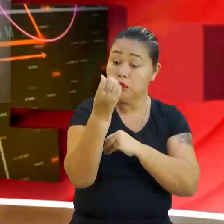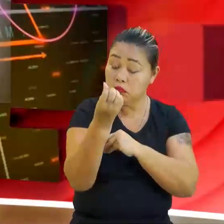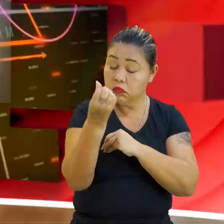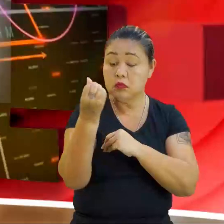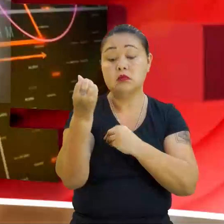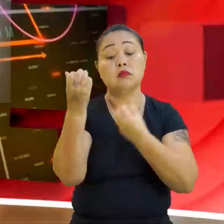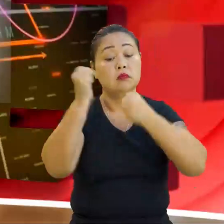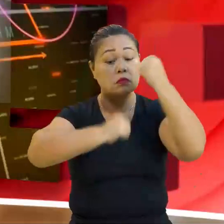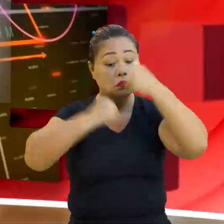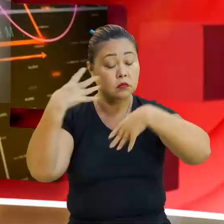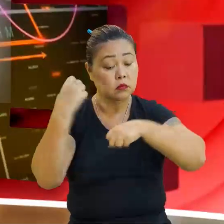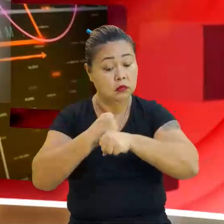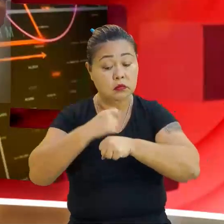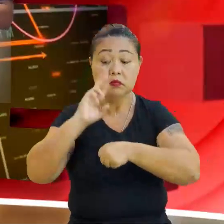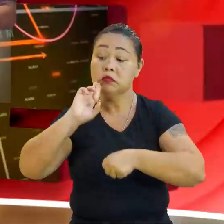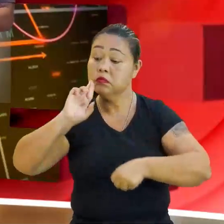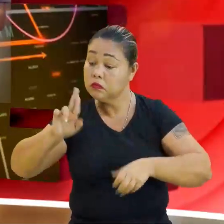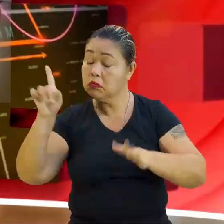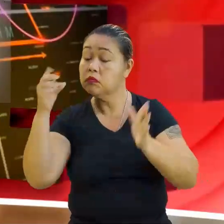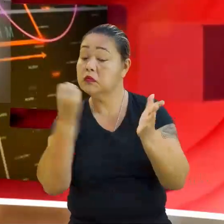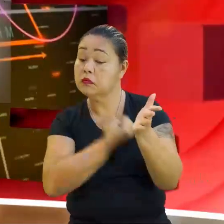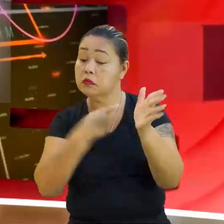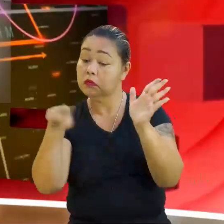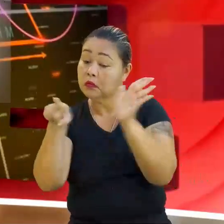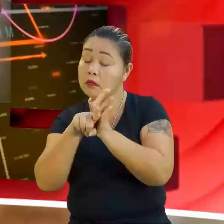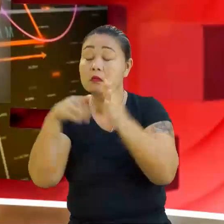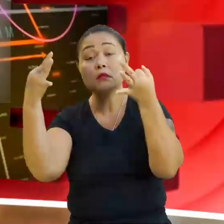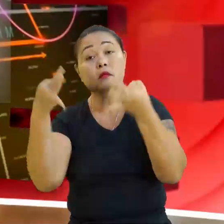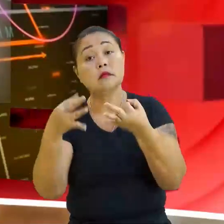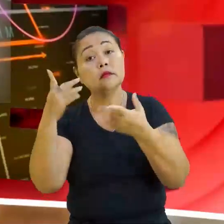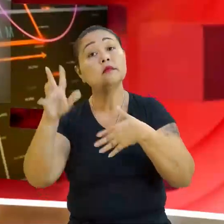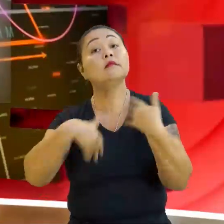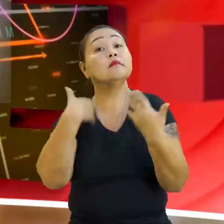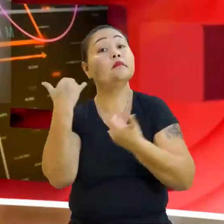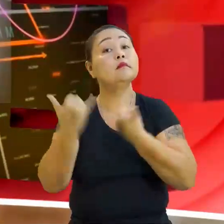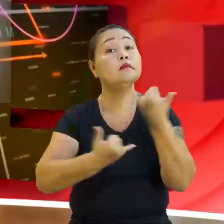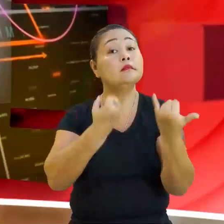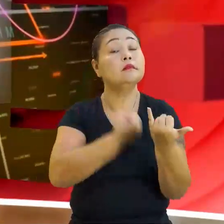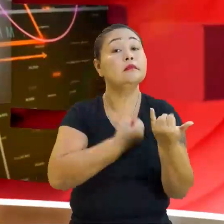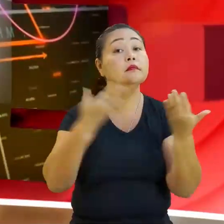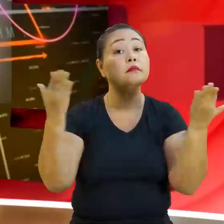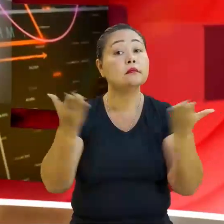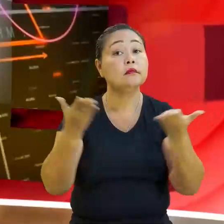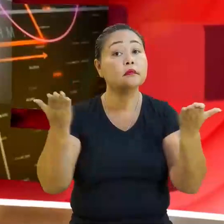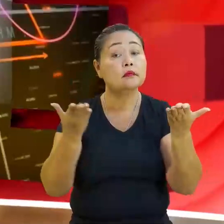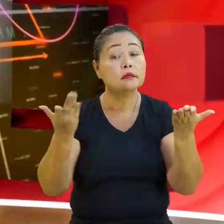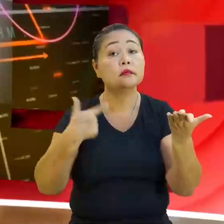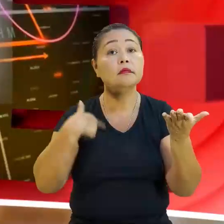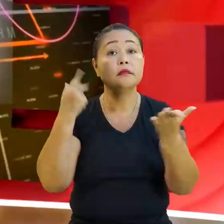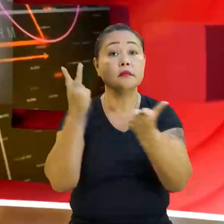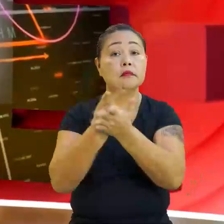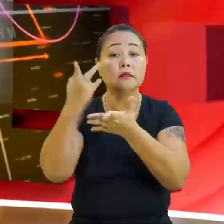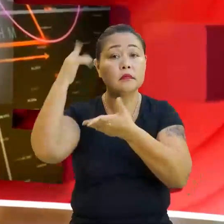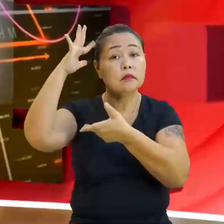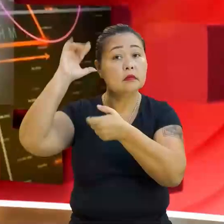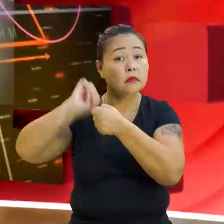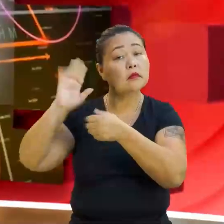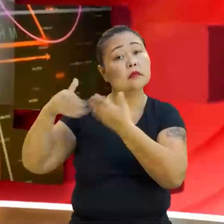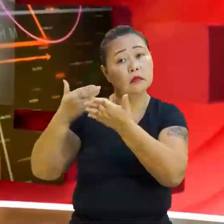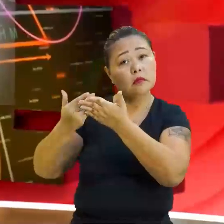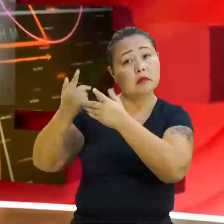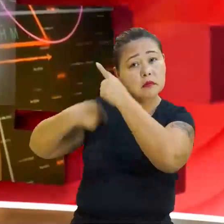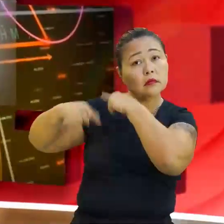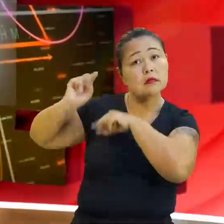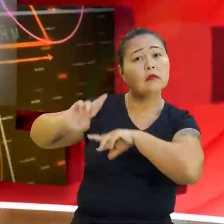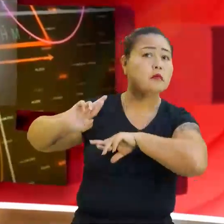negativo. Perfeito. É isso aí. E o Brincando com os Números da aula de hoje, será que vem na mesma linha de raciocínio da aula anterior ou vem um